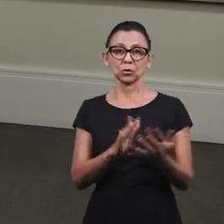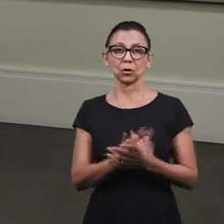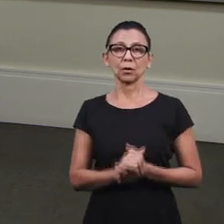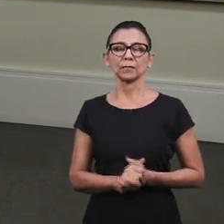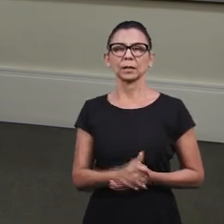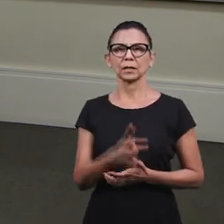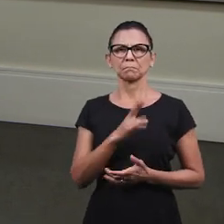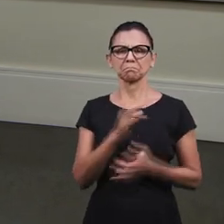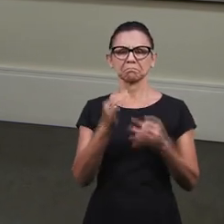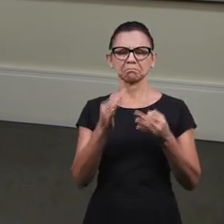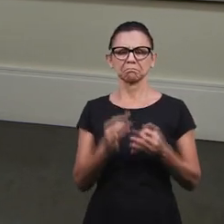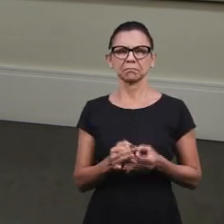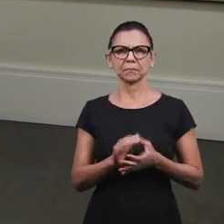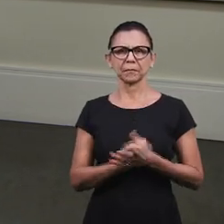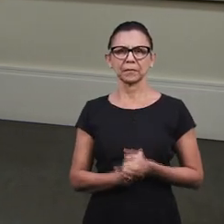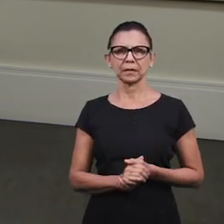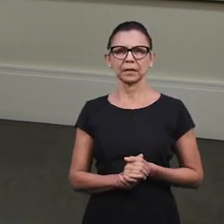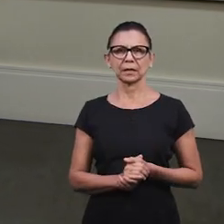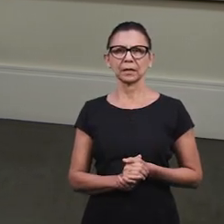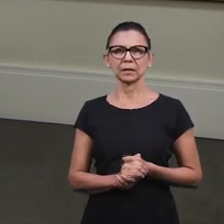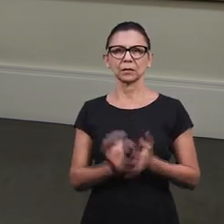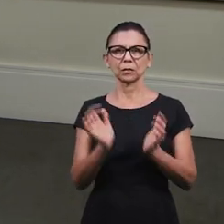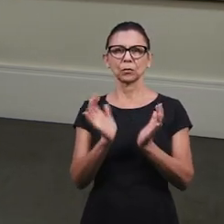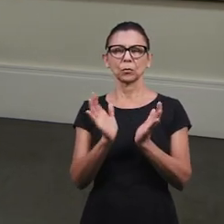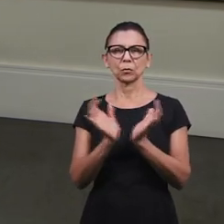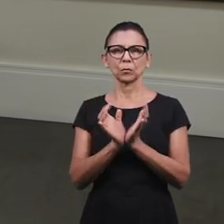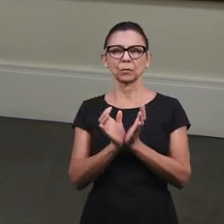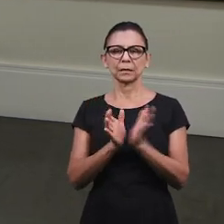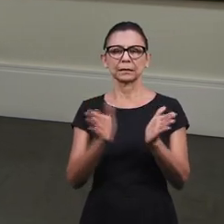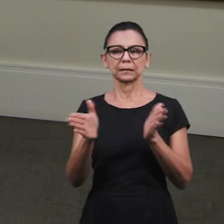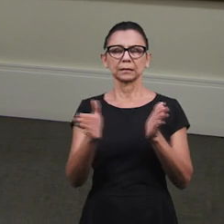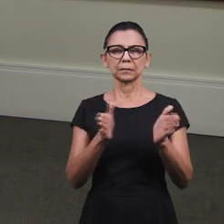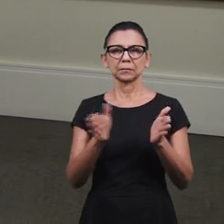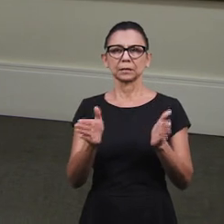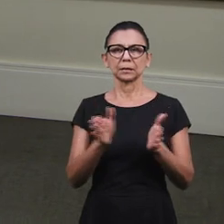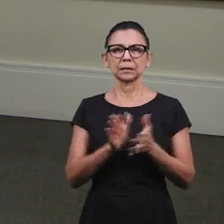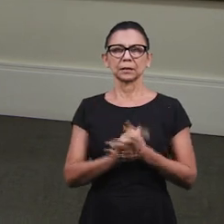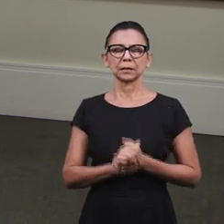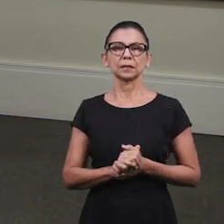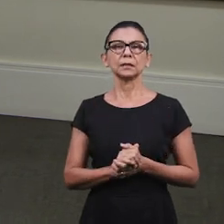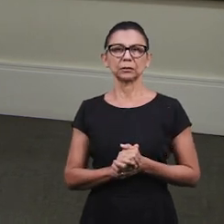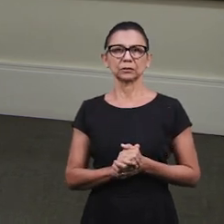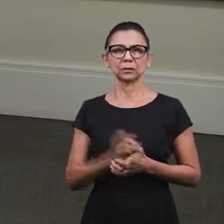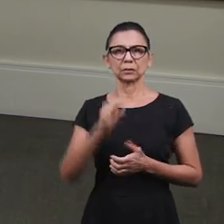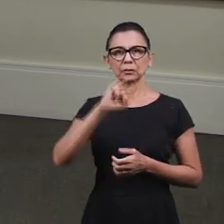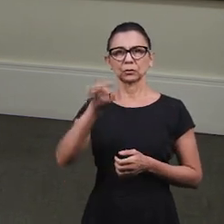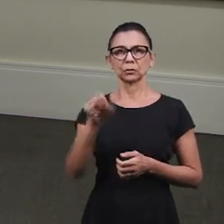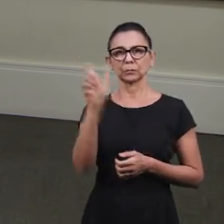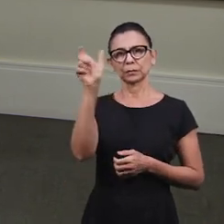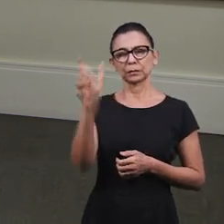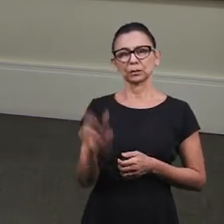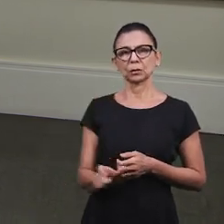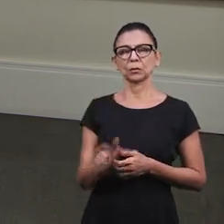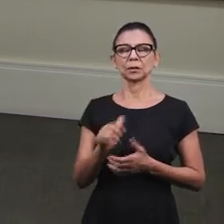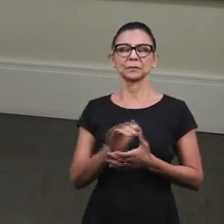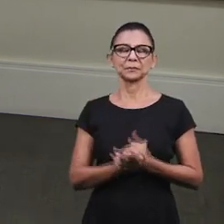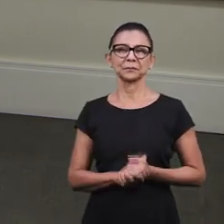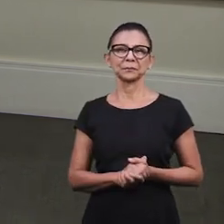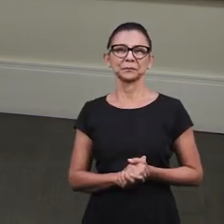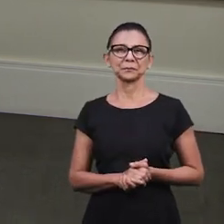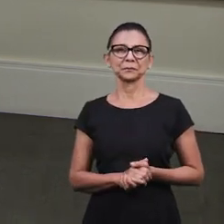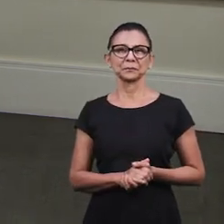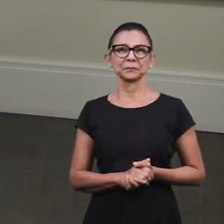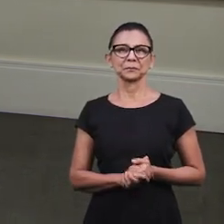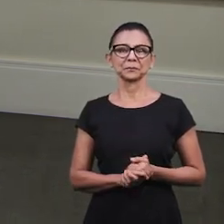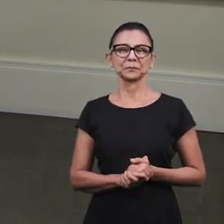Patrícia pertence ao grupo de acessibilidade da nossa igreja ali em João Pessoa, na Paraíba. Vamos ouvir também a